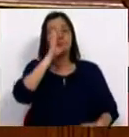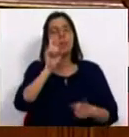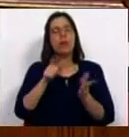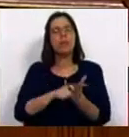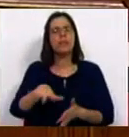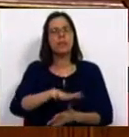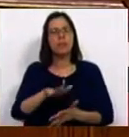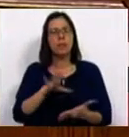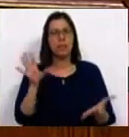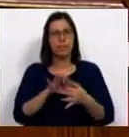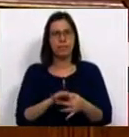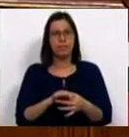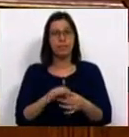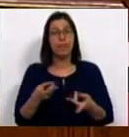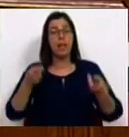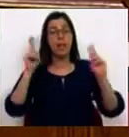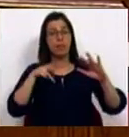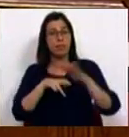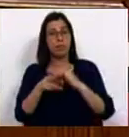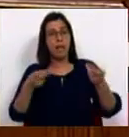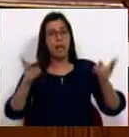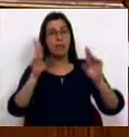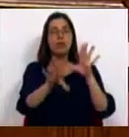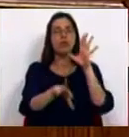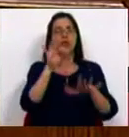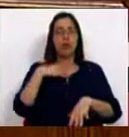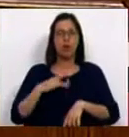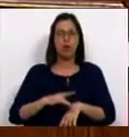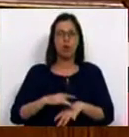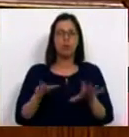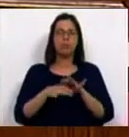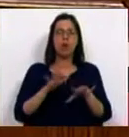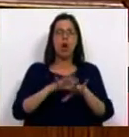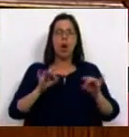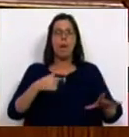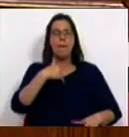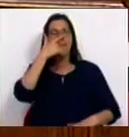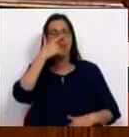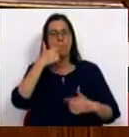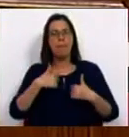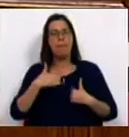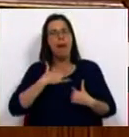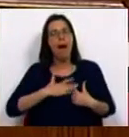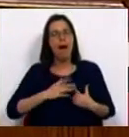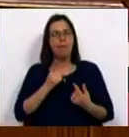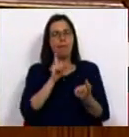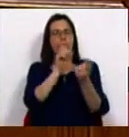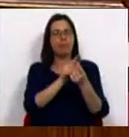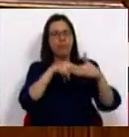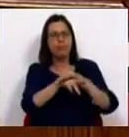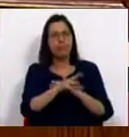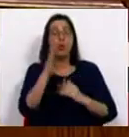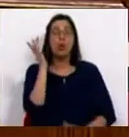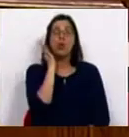qual o ponto da situação relativamente ao livre acesso e escolha dos utentes sobre os hospitais onde pretendem ser atendidos?